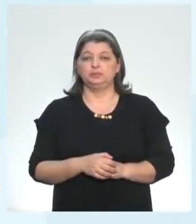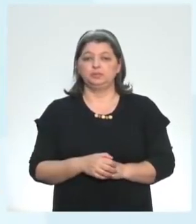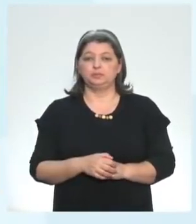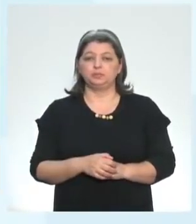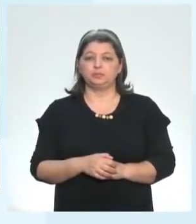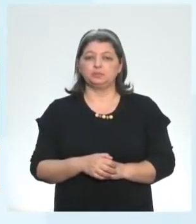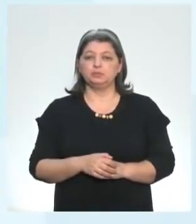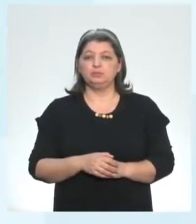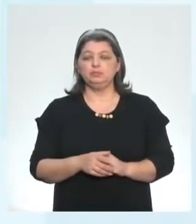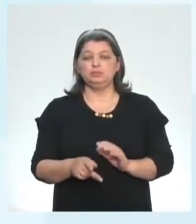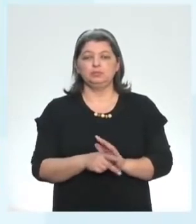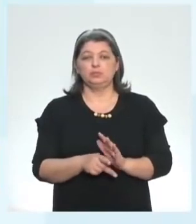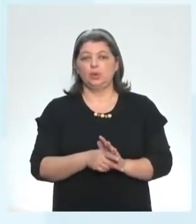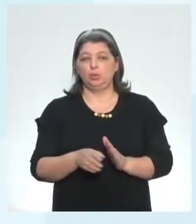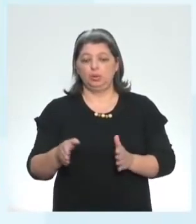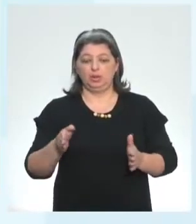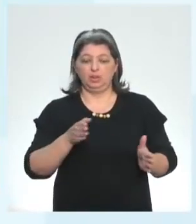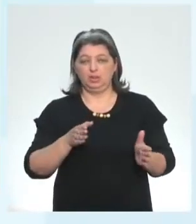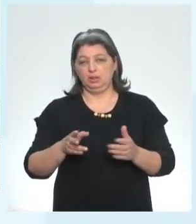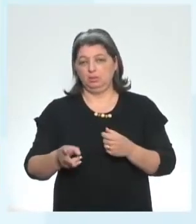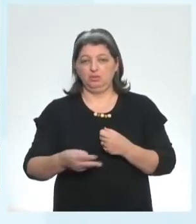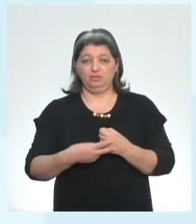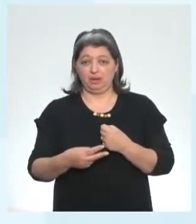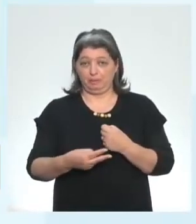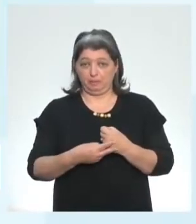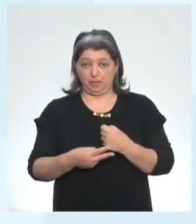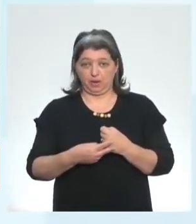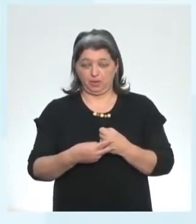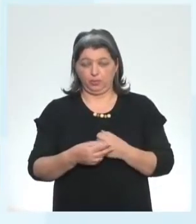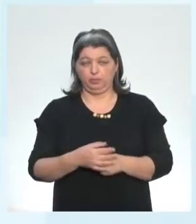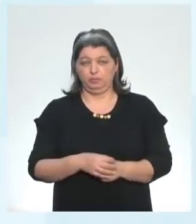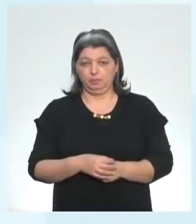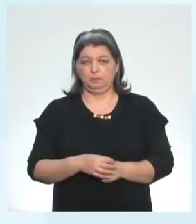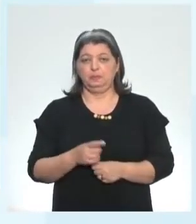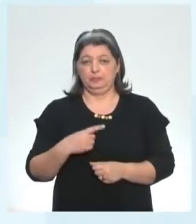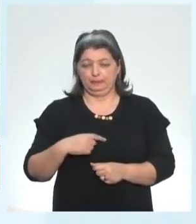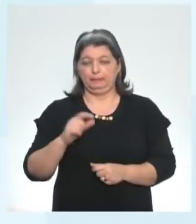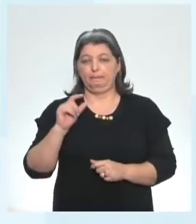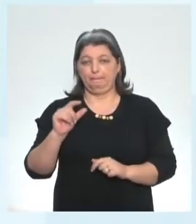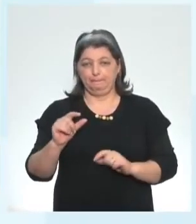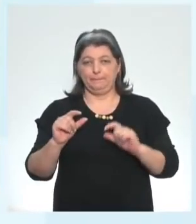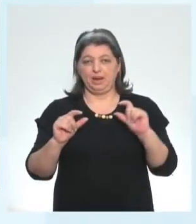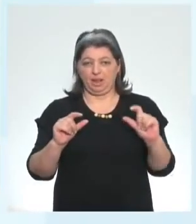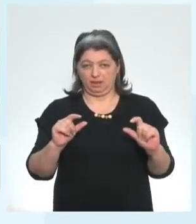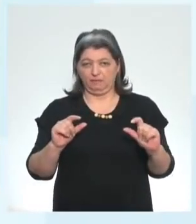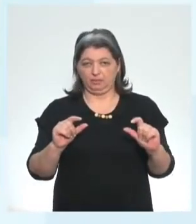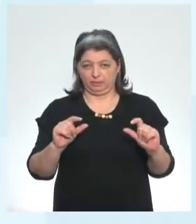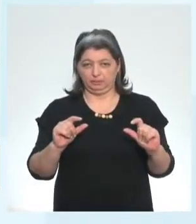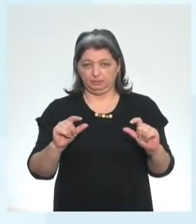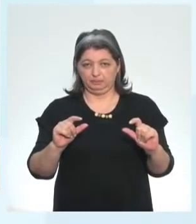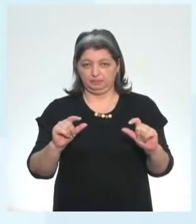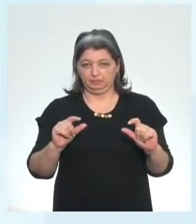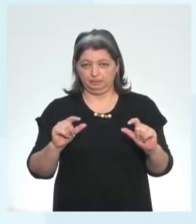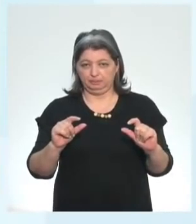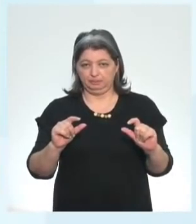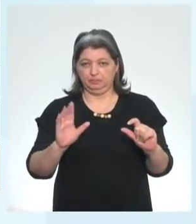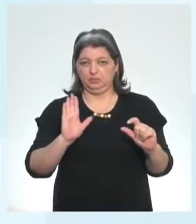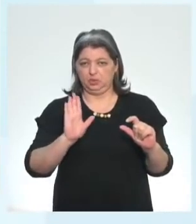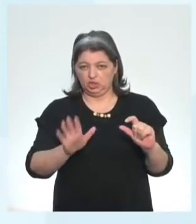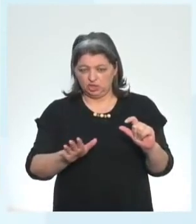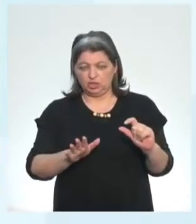esse tempo verbal aqui aparece com essas palavrinhas ever que significa já alguma vez na sua vida